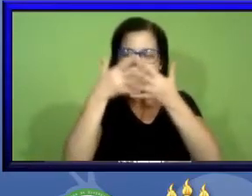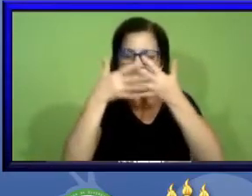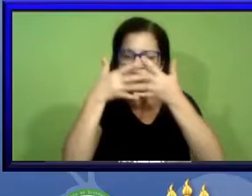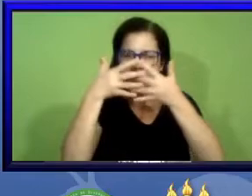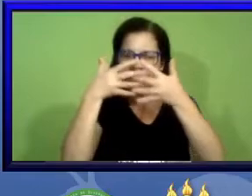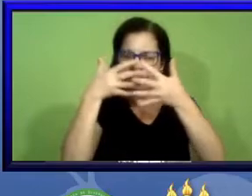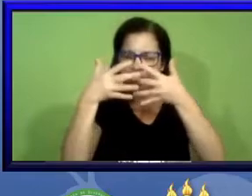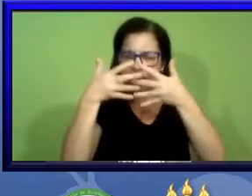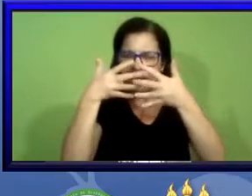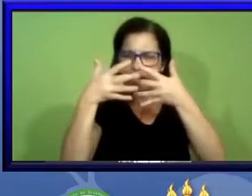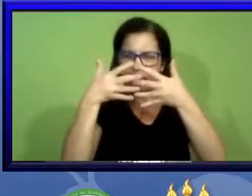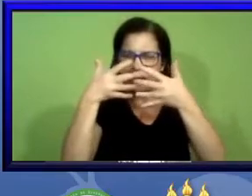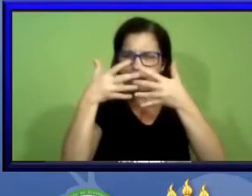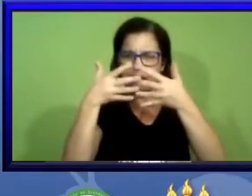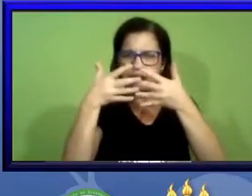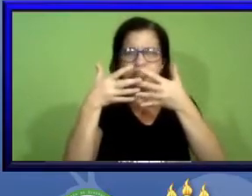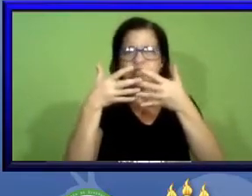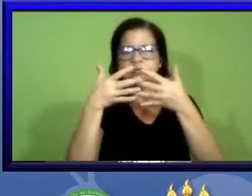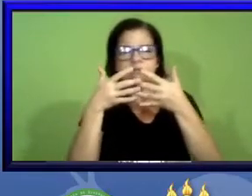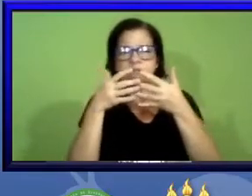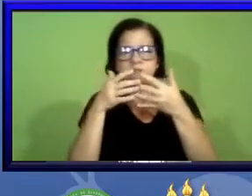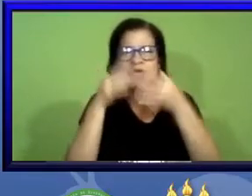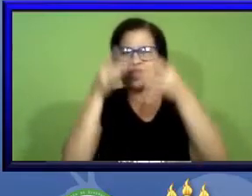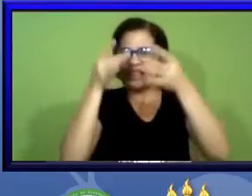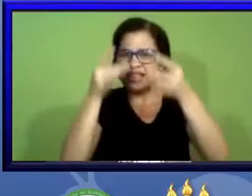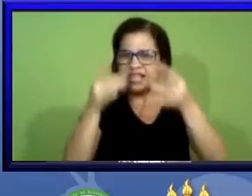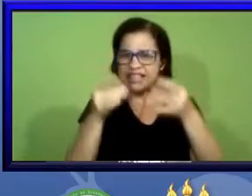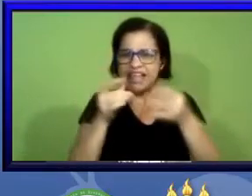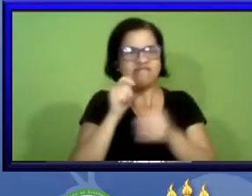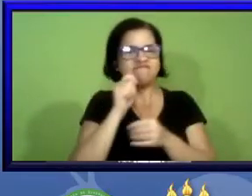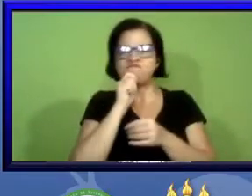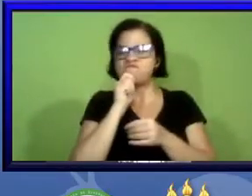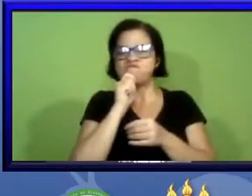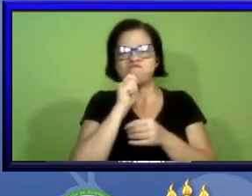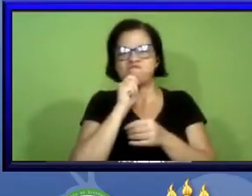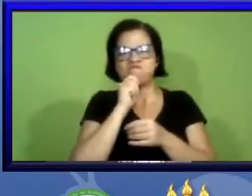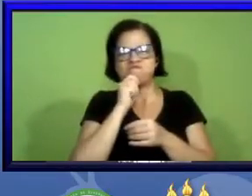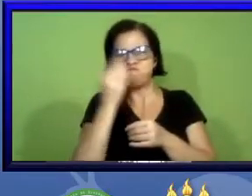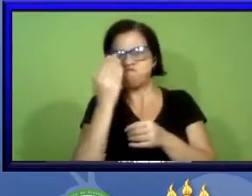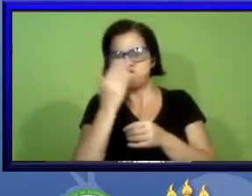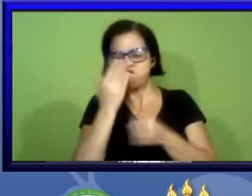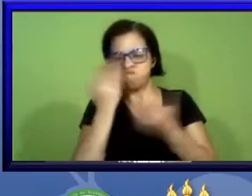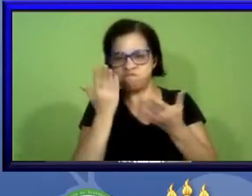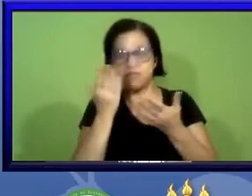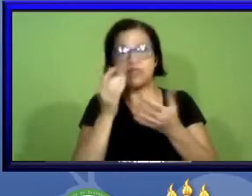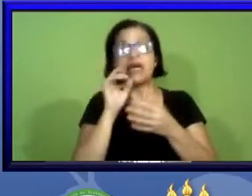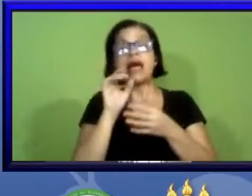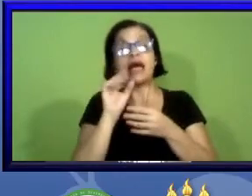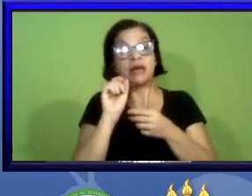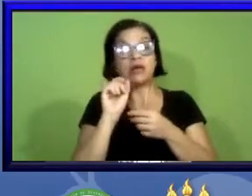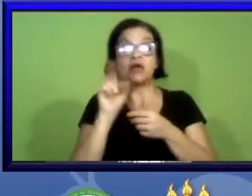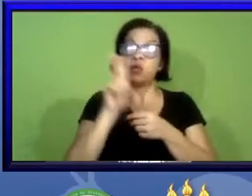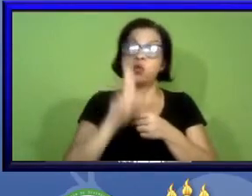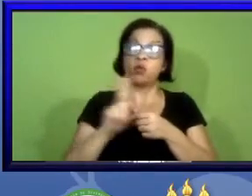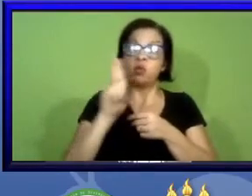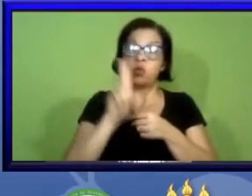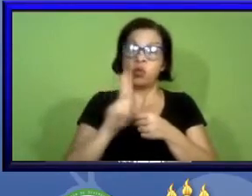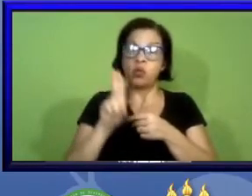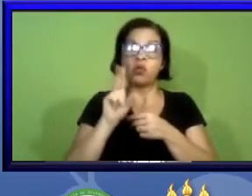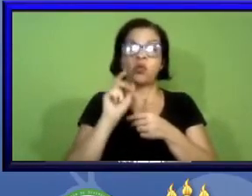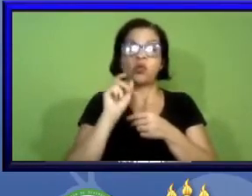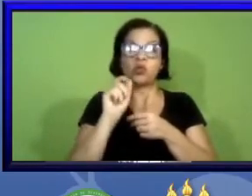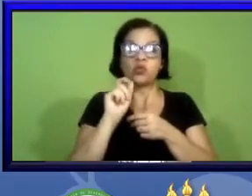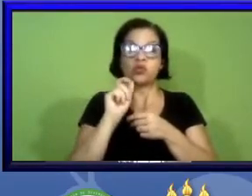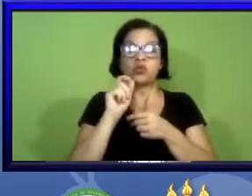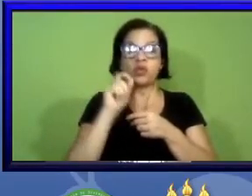ela não mostra detalhes da venação então aí se utiliza o recurso de